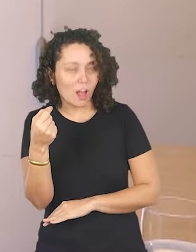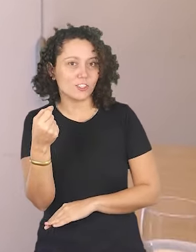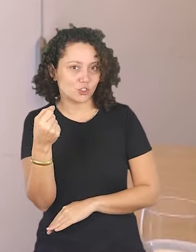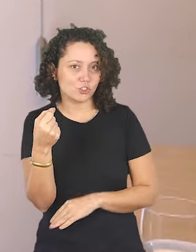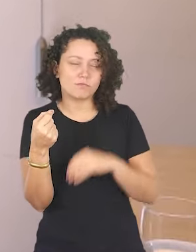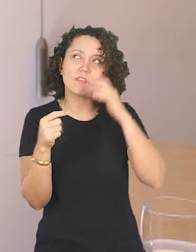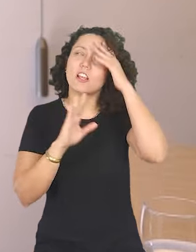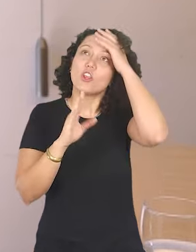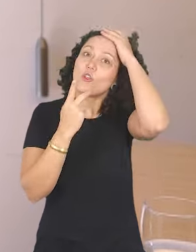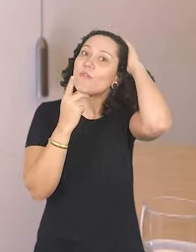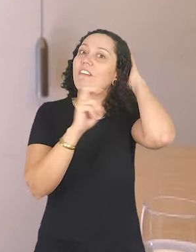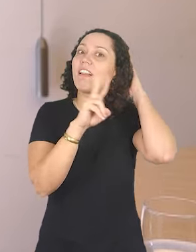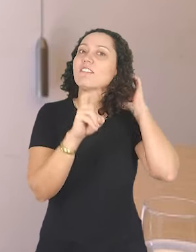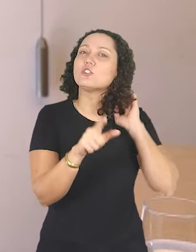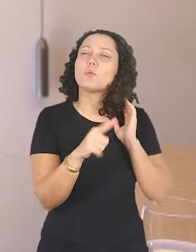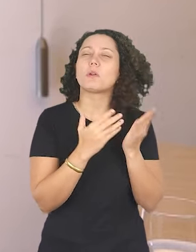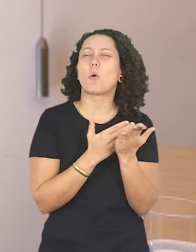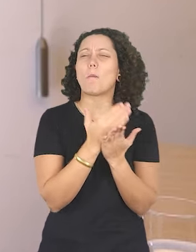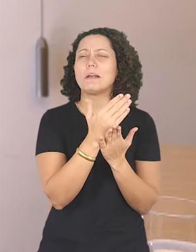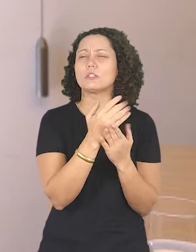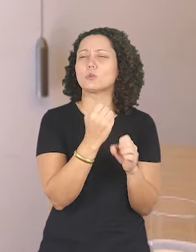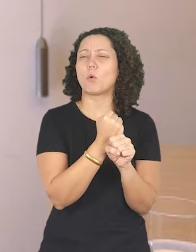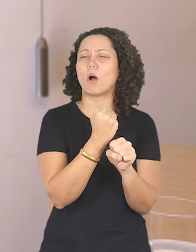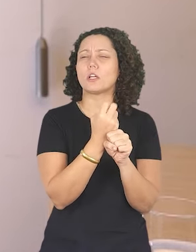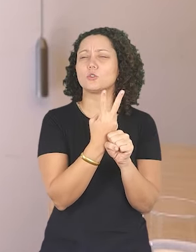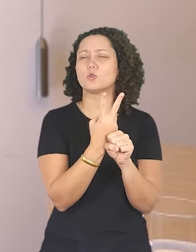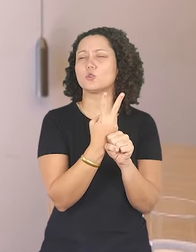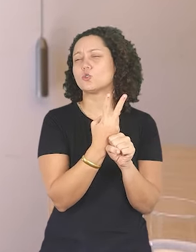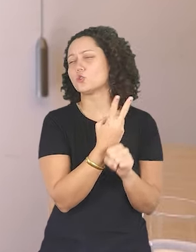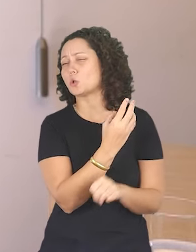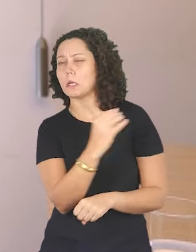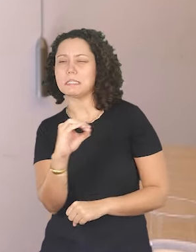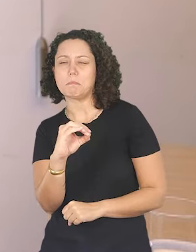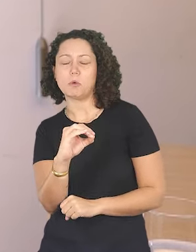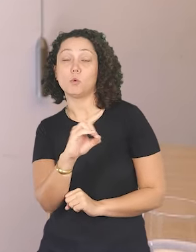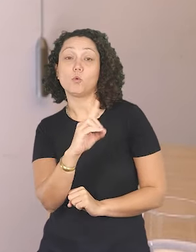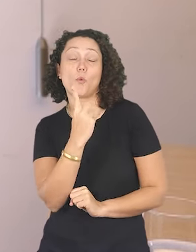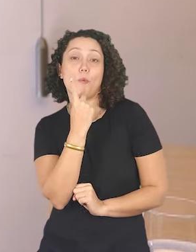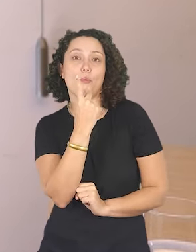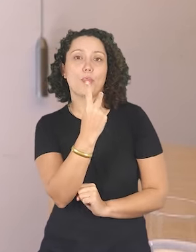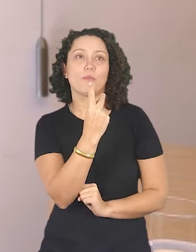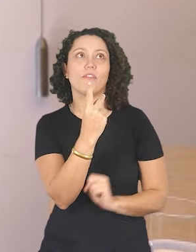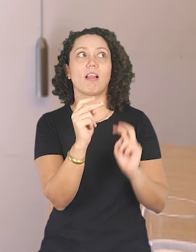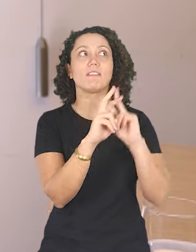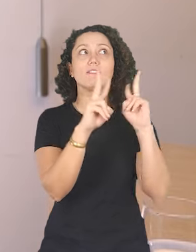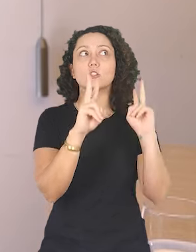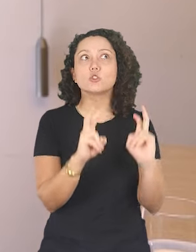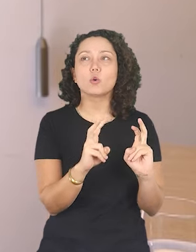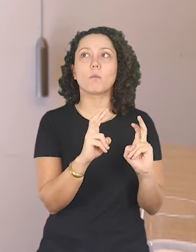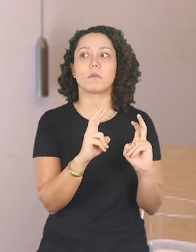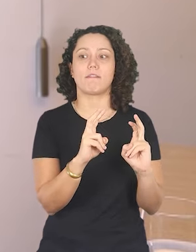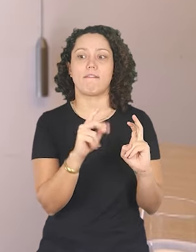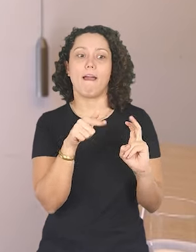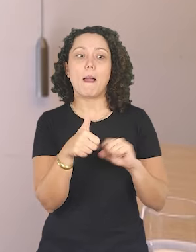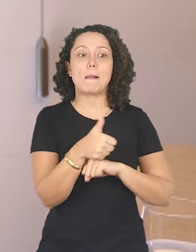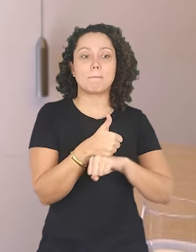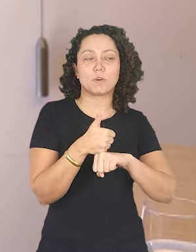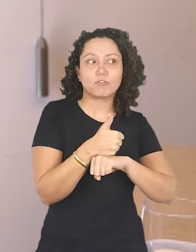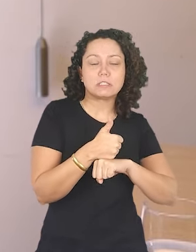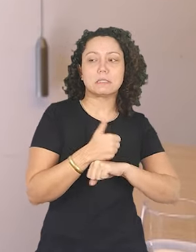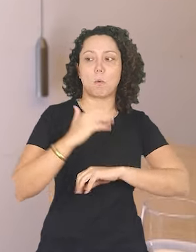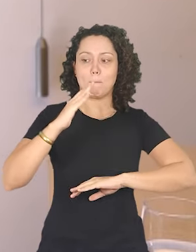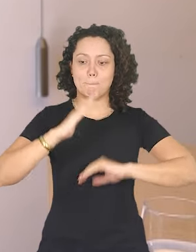E aí não se falava, isso a gente está falando do começo dos anos 2000, não se falava muito em essa profissão,